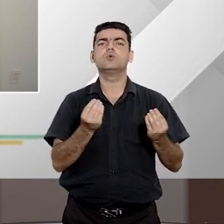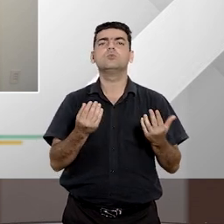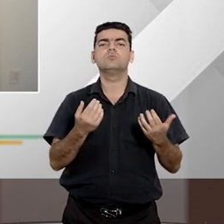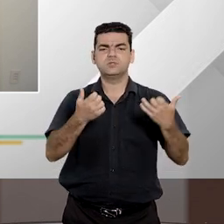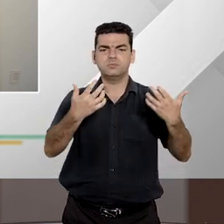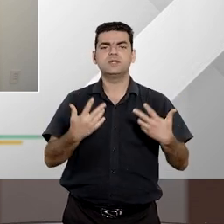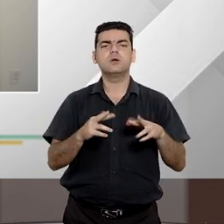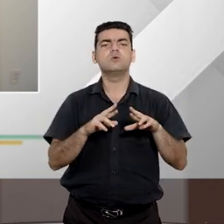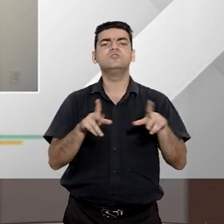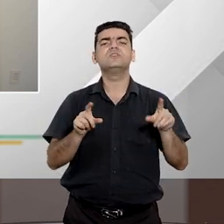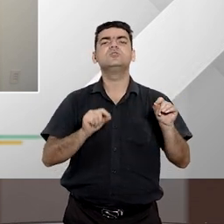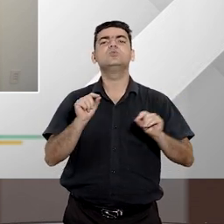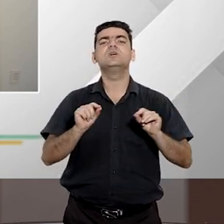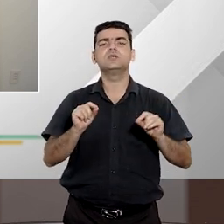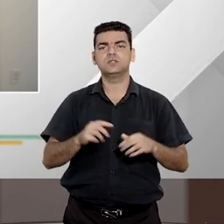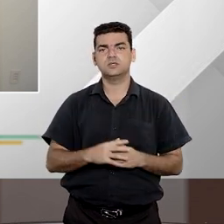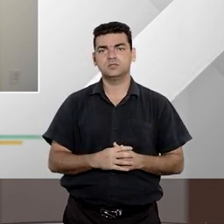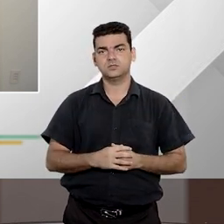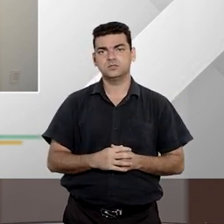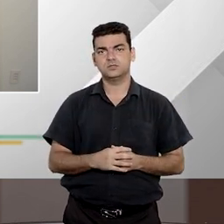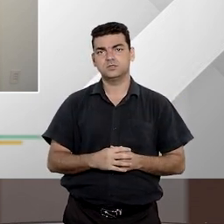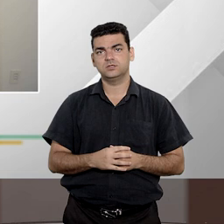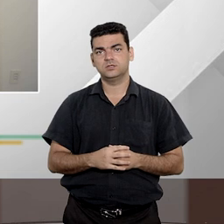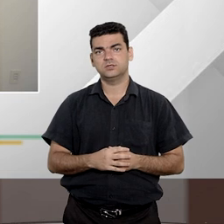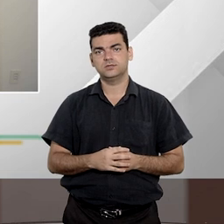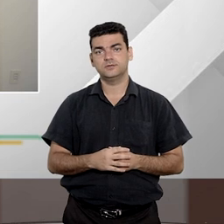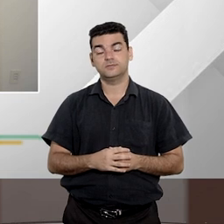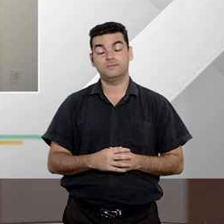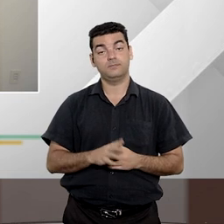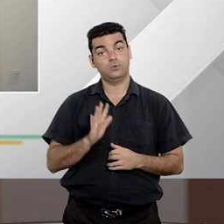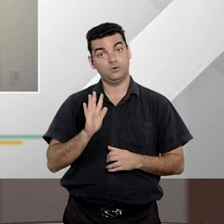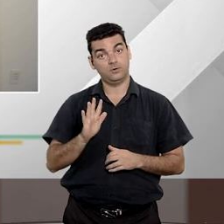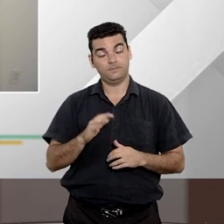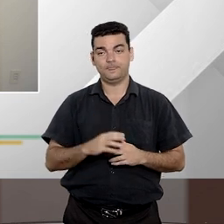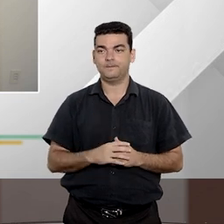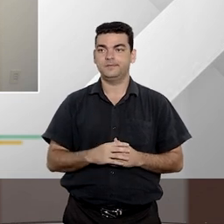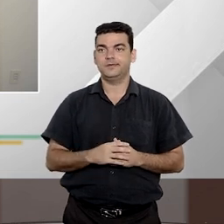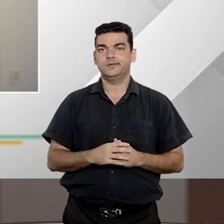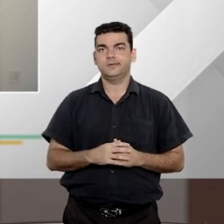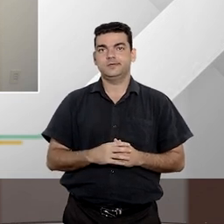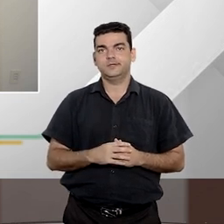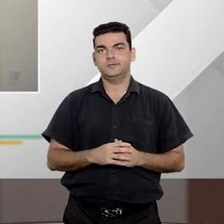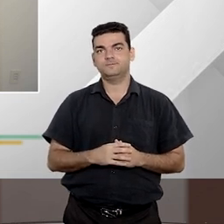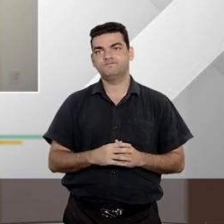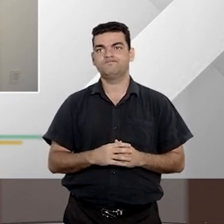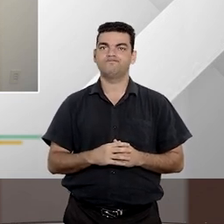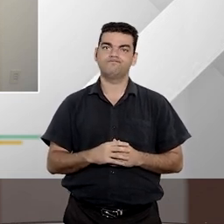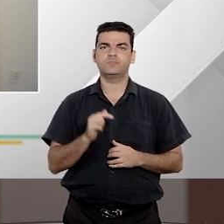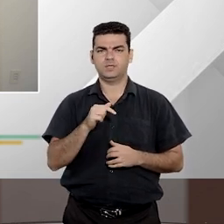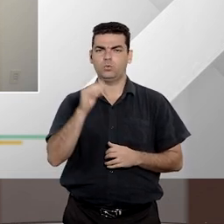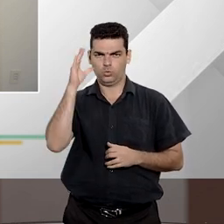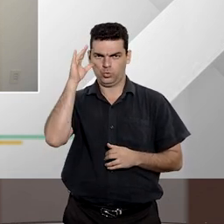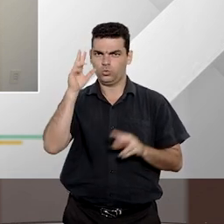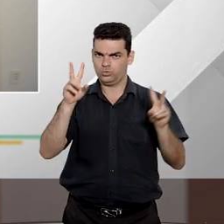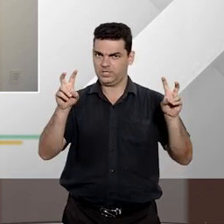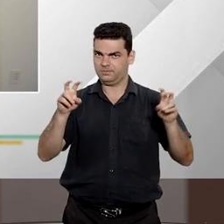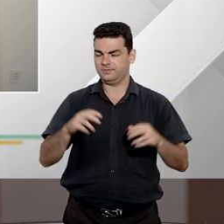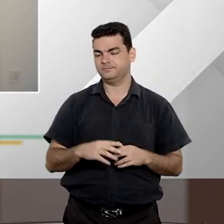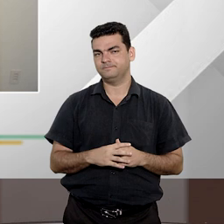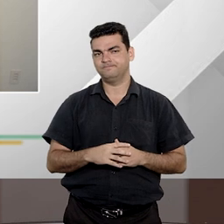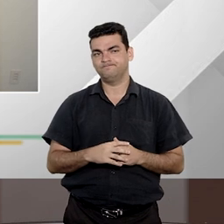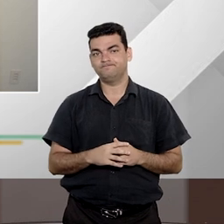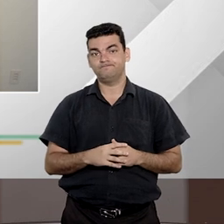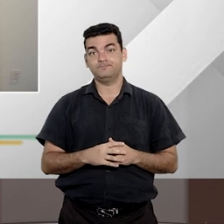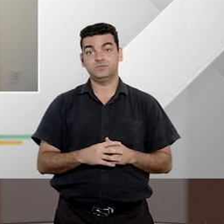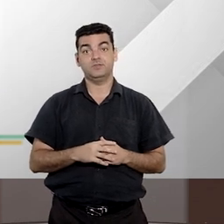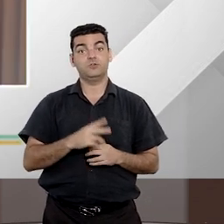individuais homogêneos? Olha, nós temos aí, veja, Fátima, algo muito interessante. Nós estamos